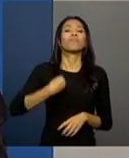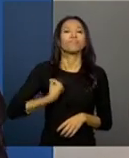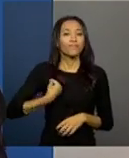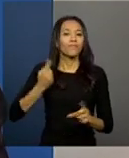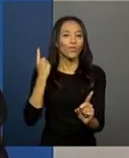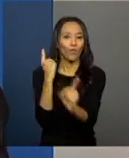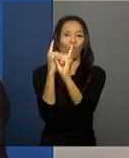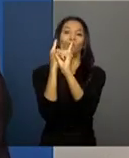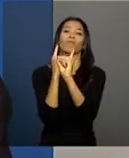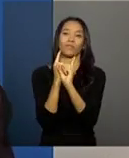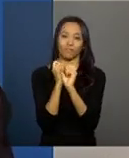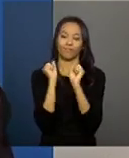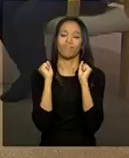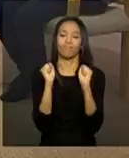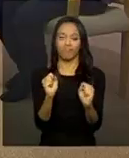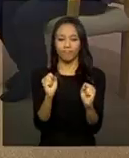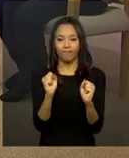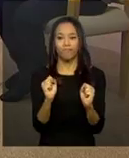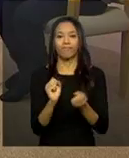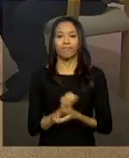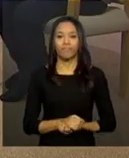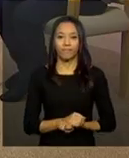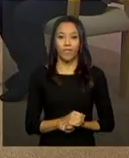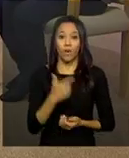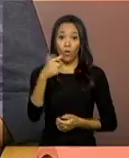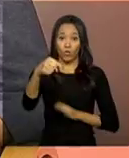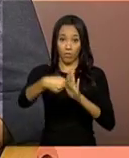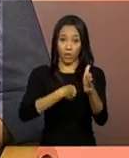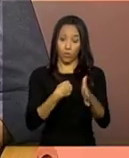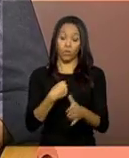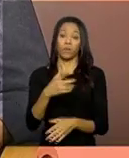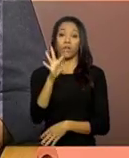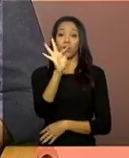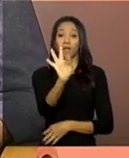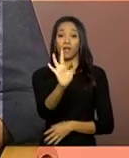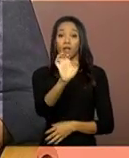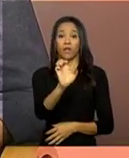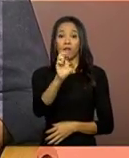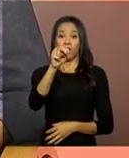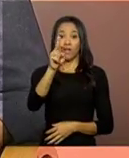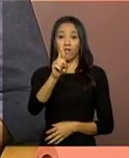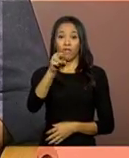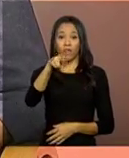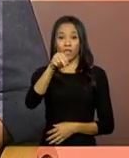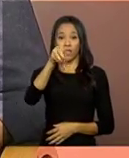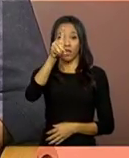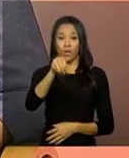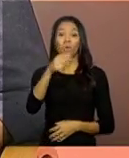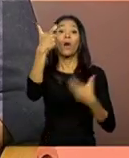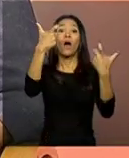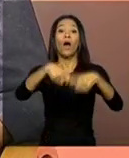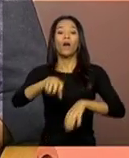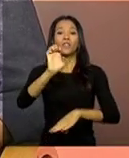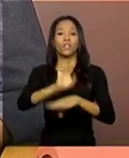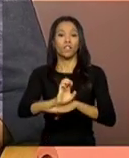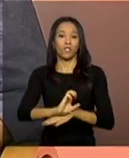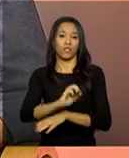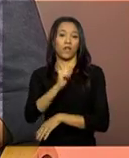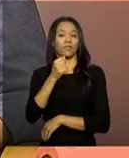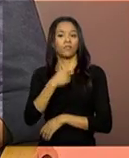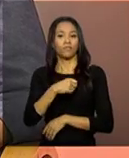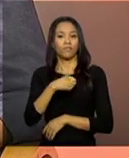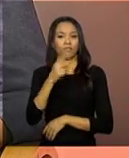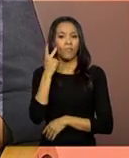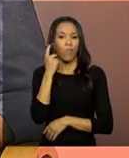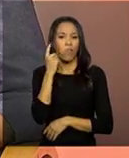único do Brasil inteiro. Fernando, do Ceará, pergunta, como faço para ter acesso às informações que eu já inseri no